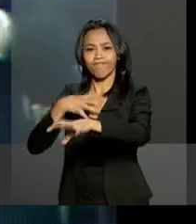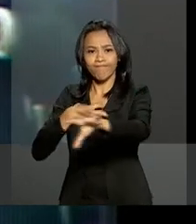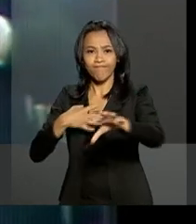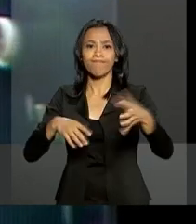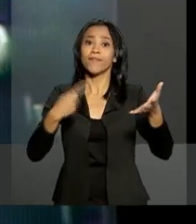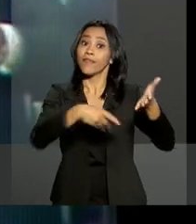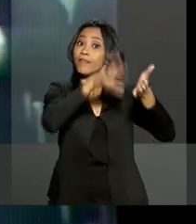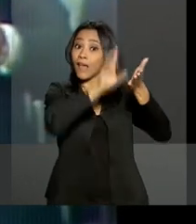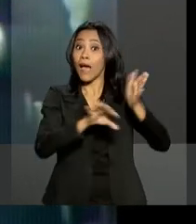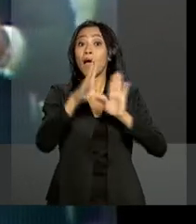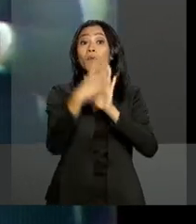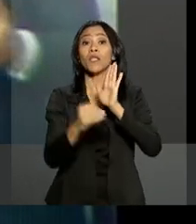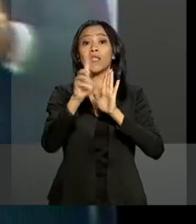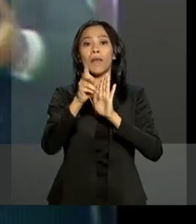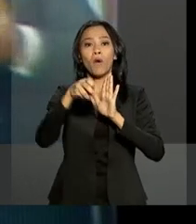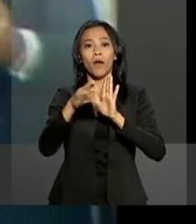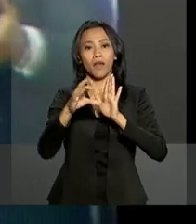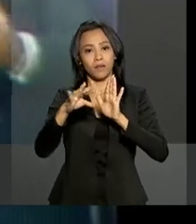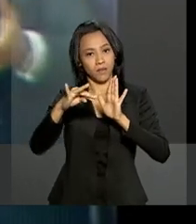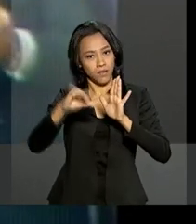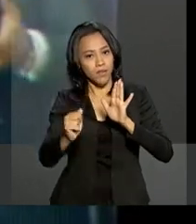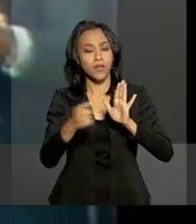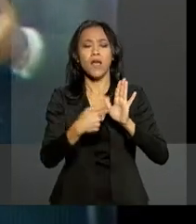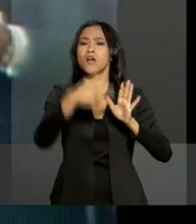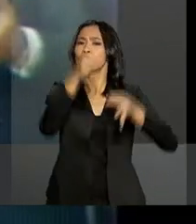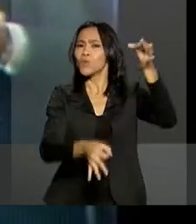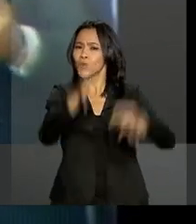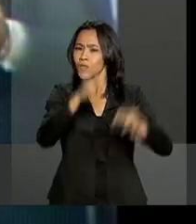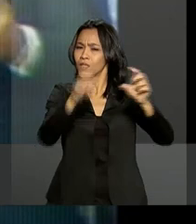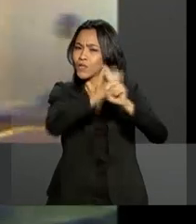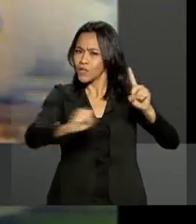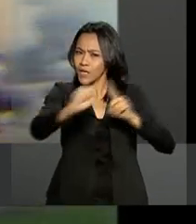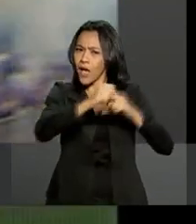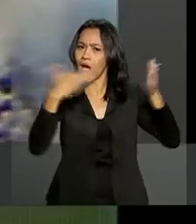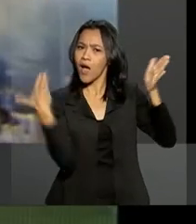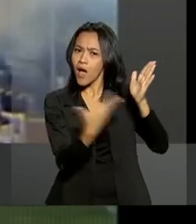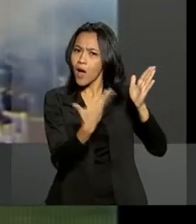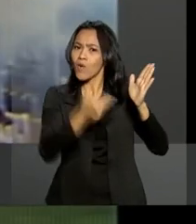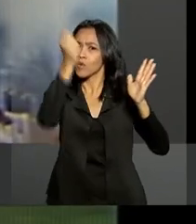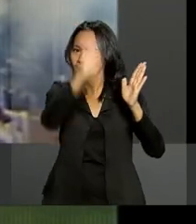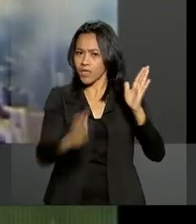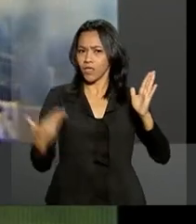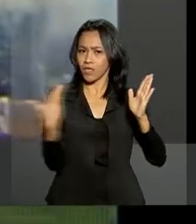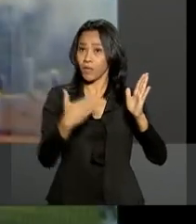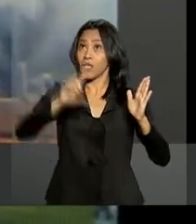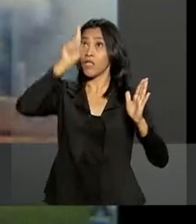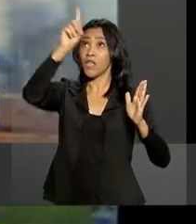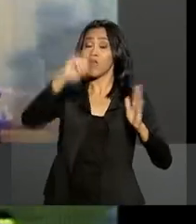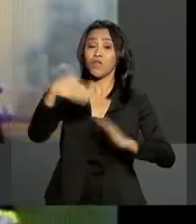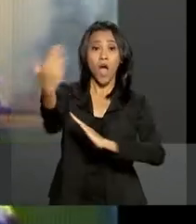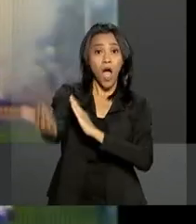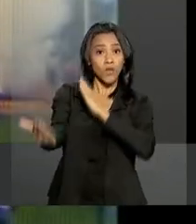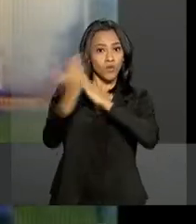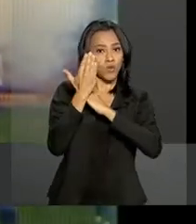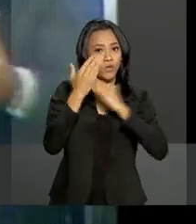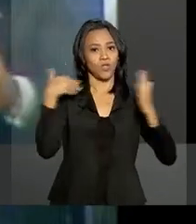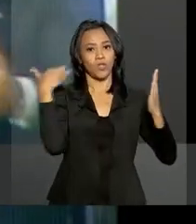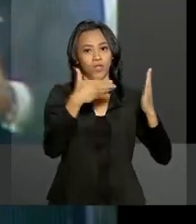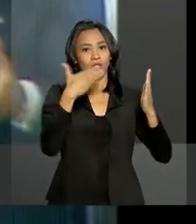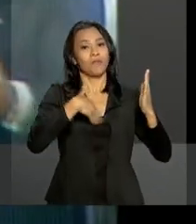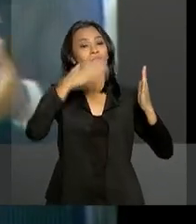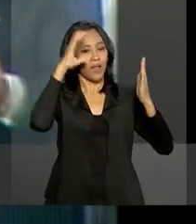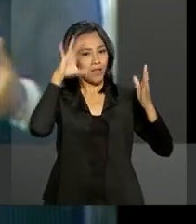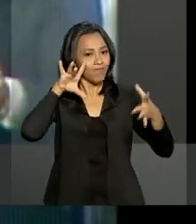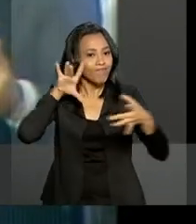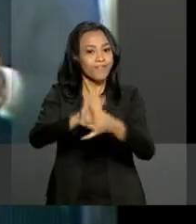da democracia, da justiça social no Brasil. Que Deus nos ajude que